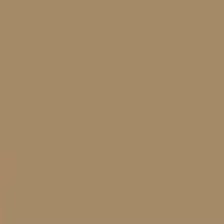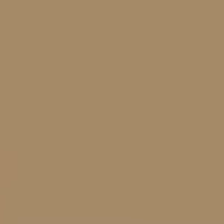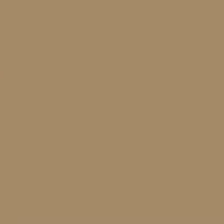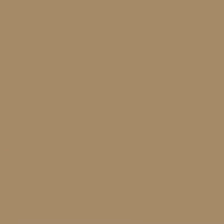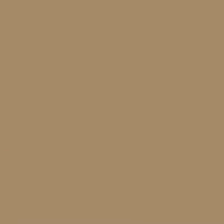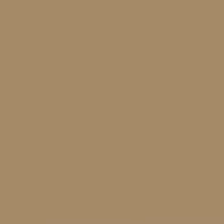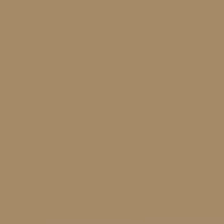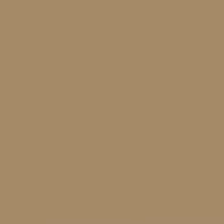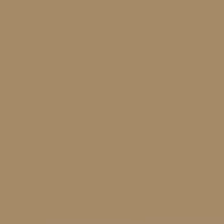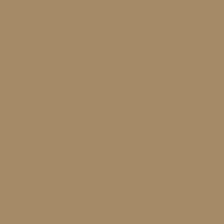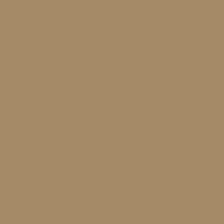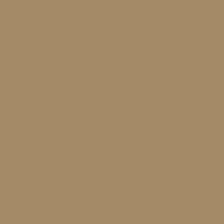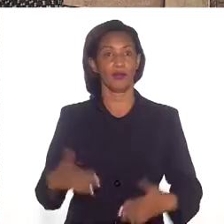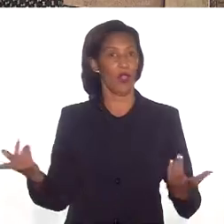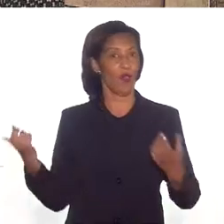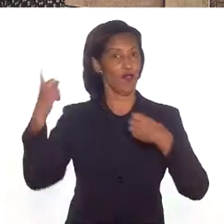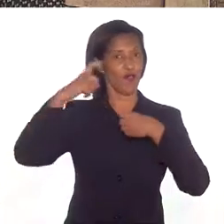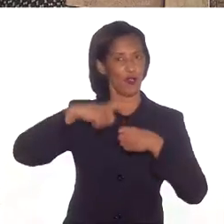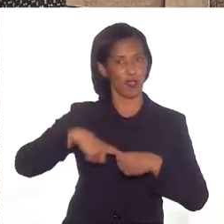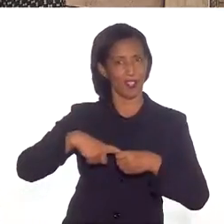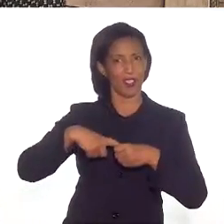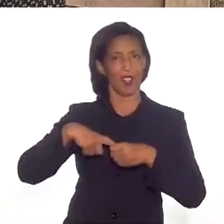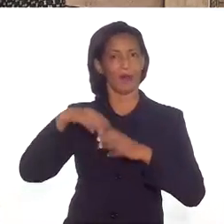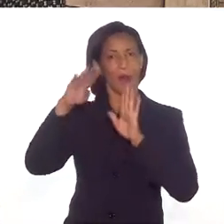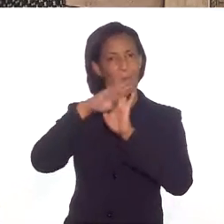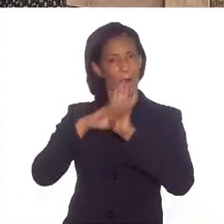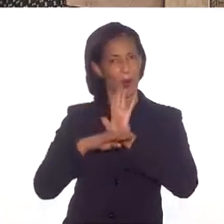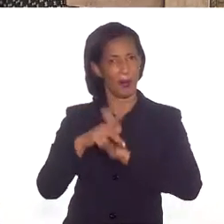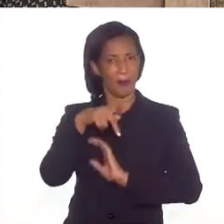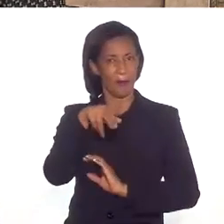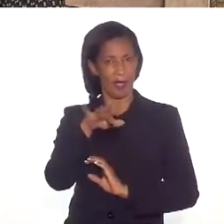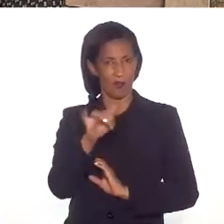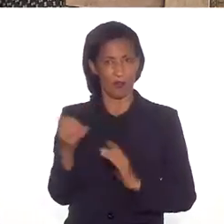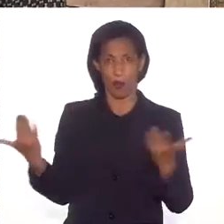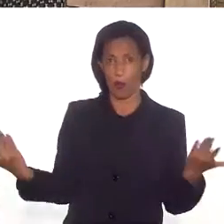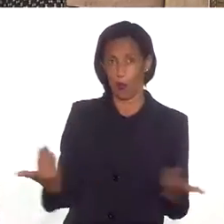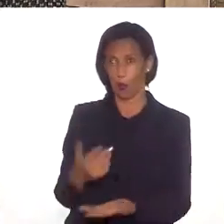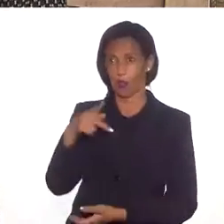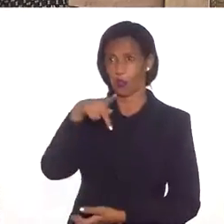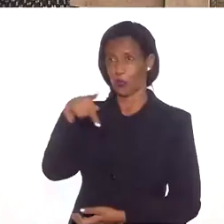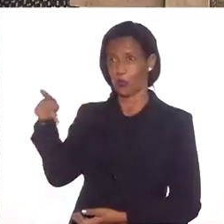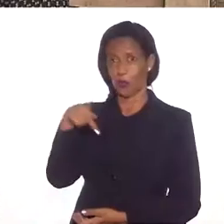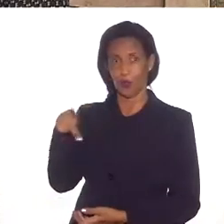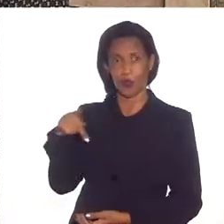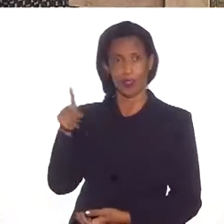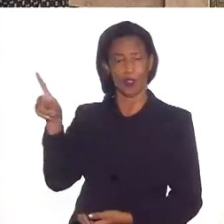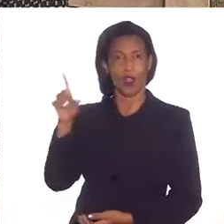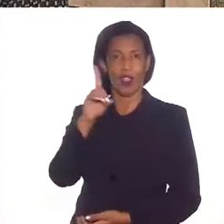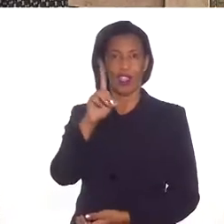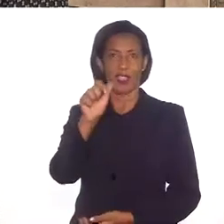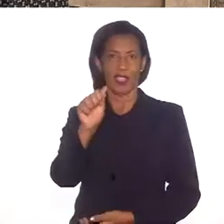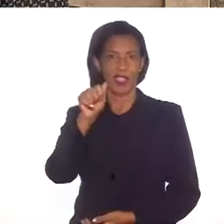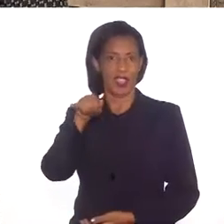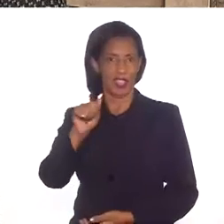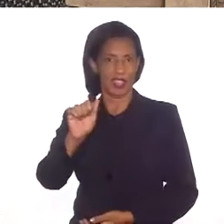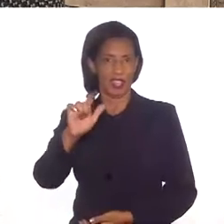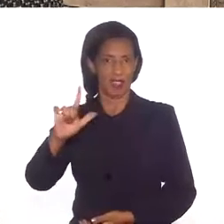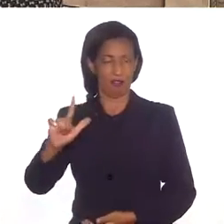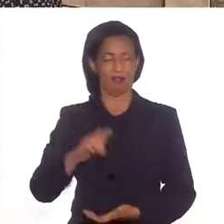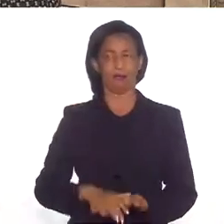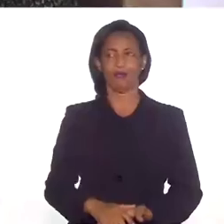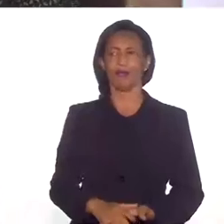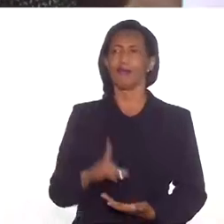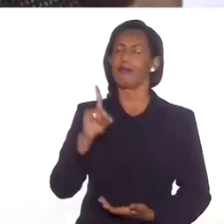Música Estamos de volta com o programa Perfil, hoje recebendo o professor e historiador Daniel Munduruku.